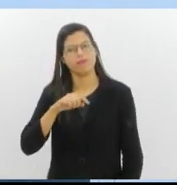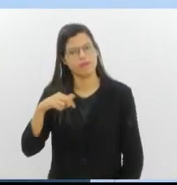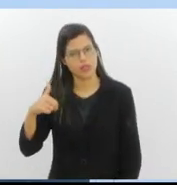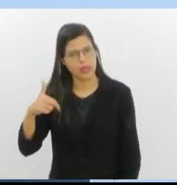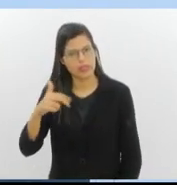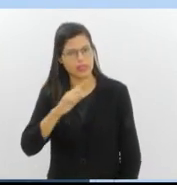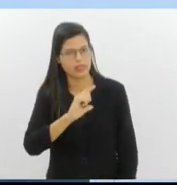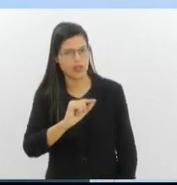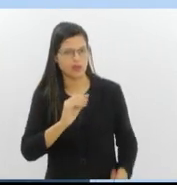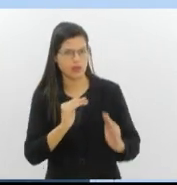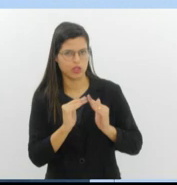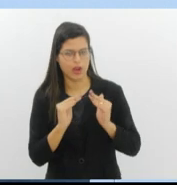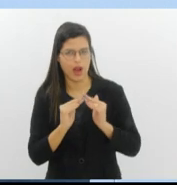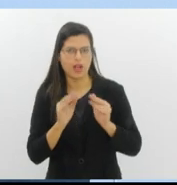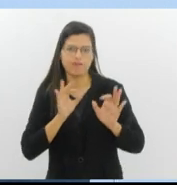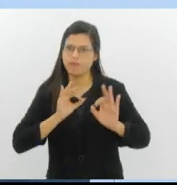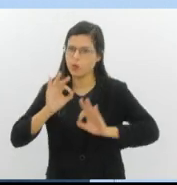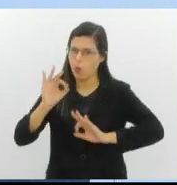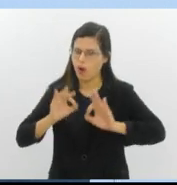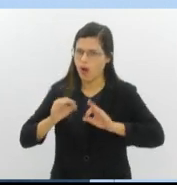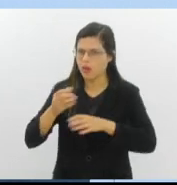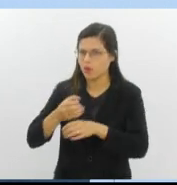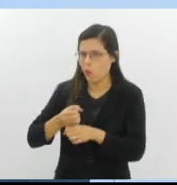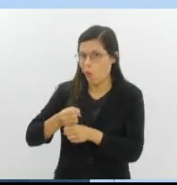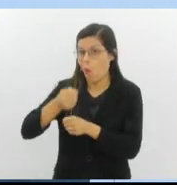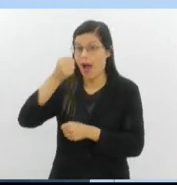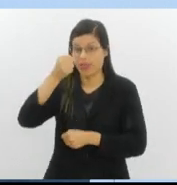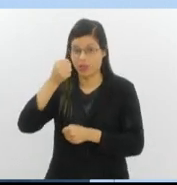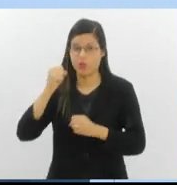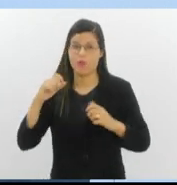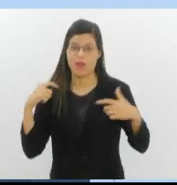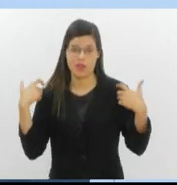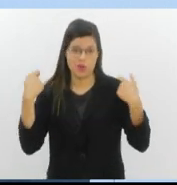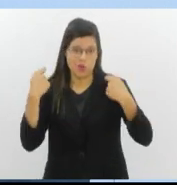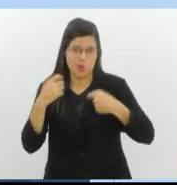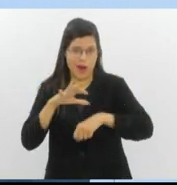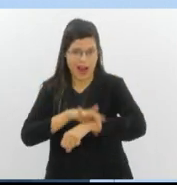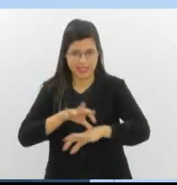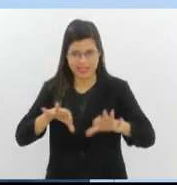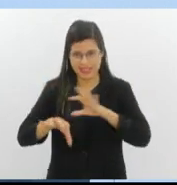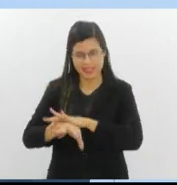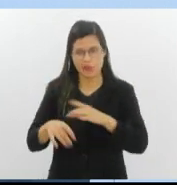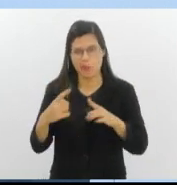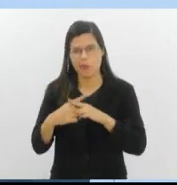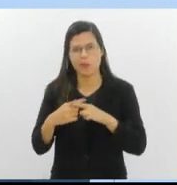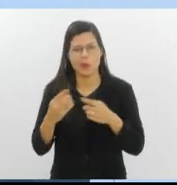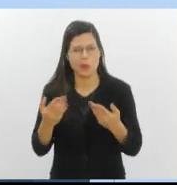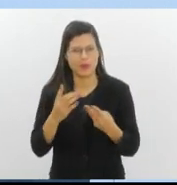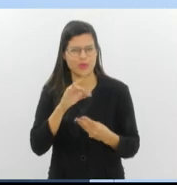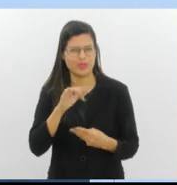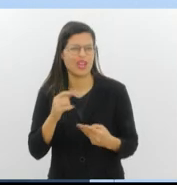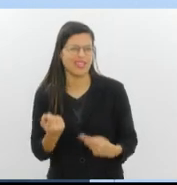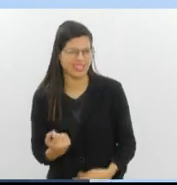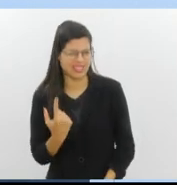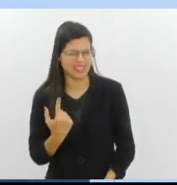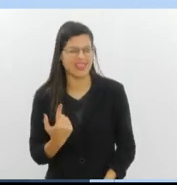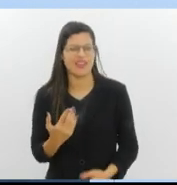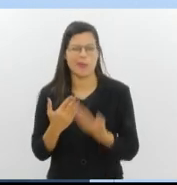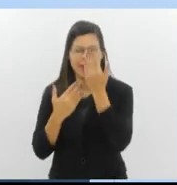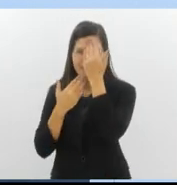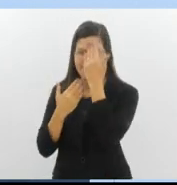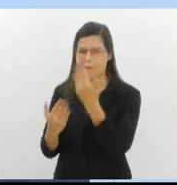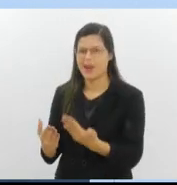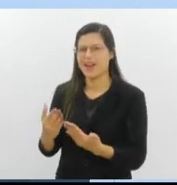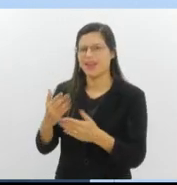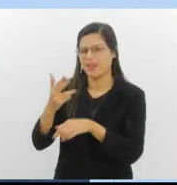casa, se prepara, traz o guarda-chuva e o casaco, porque o dia está hoje bastante esquisito. Obrigado aí, beterraba,